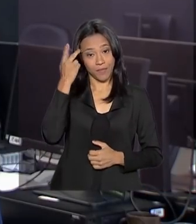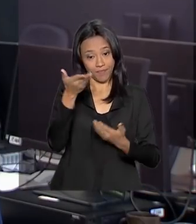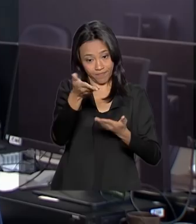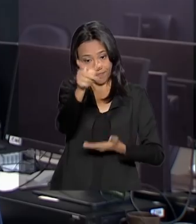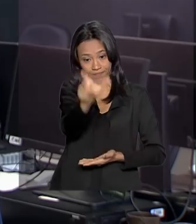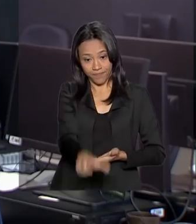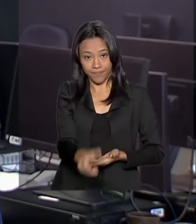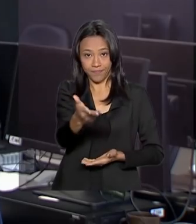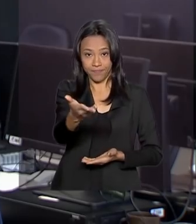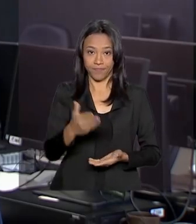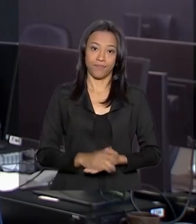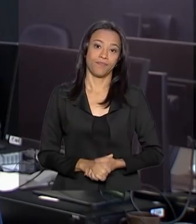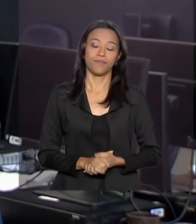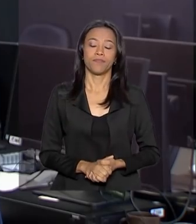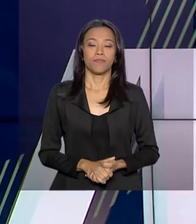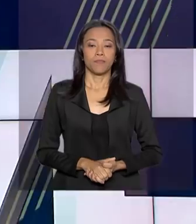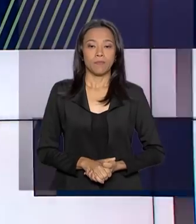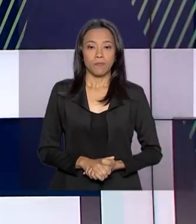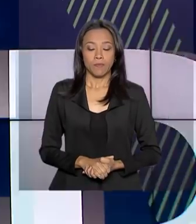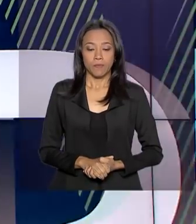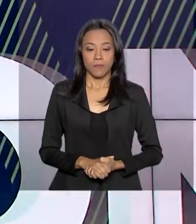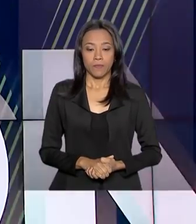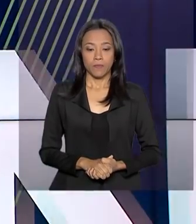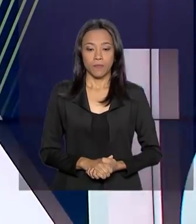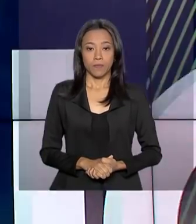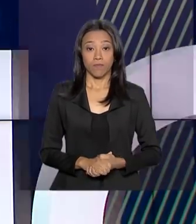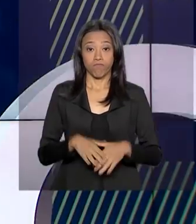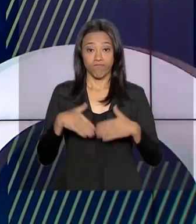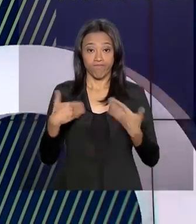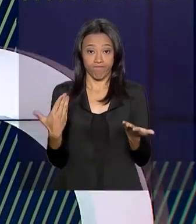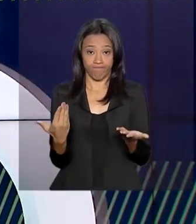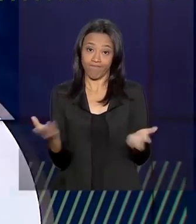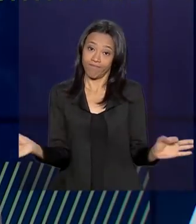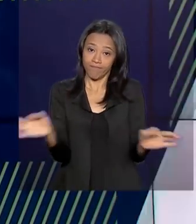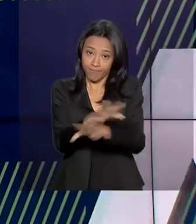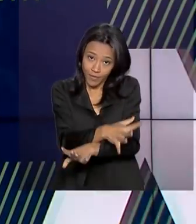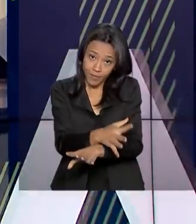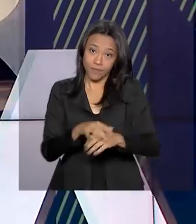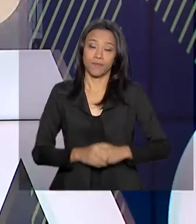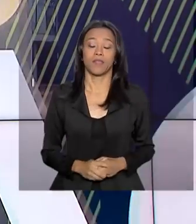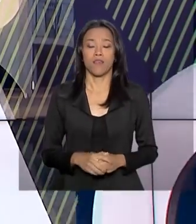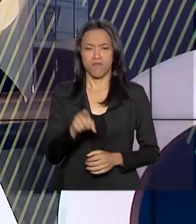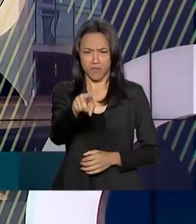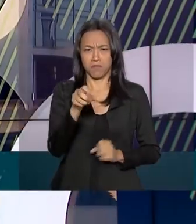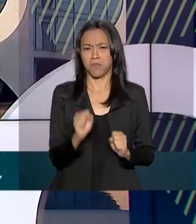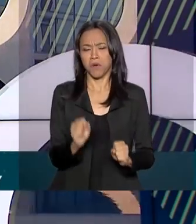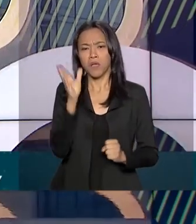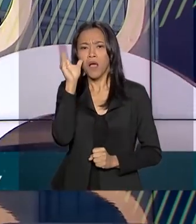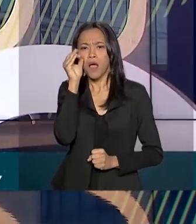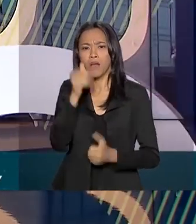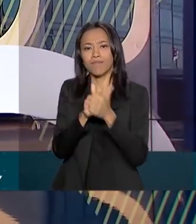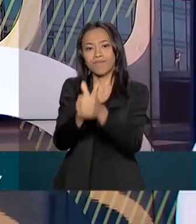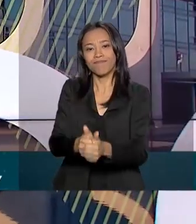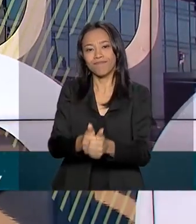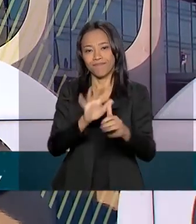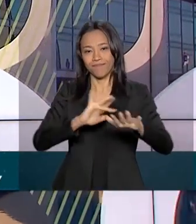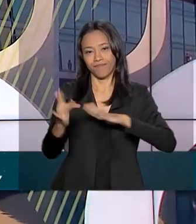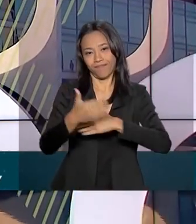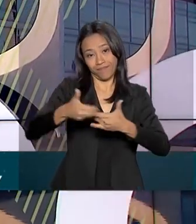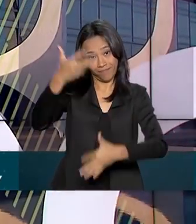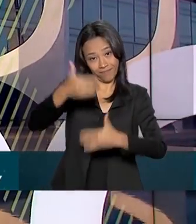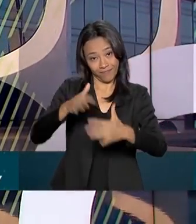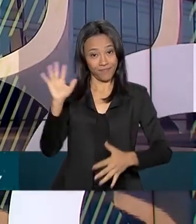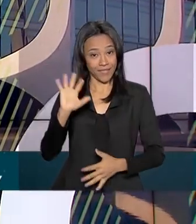Ferraz para o Governo Agora. E nós ficamos por aqui. Você pode nos acompanhar também pelas redes sociais.